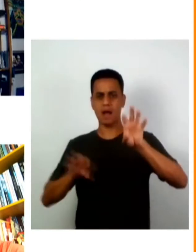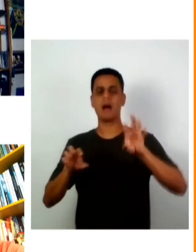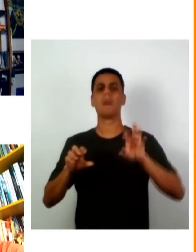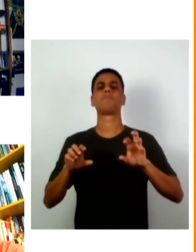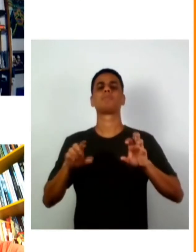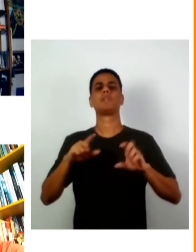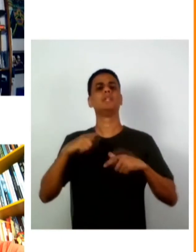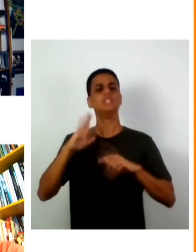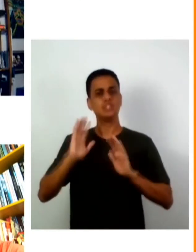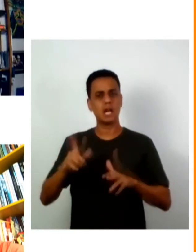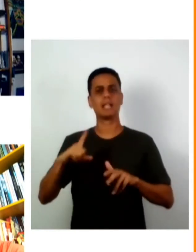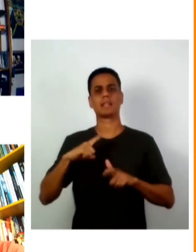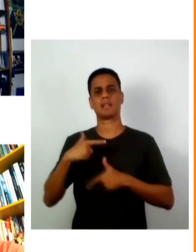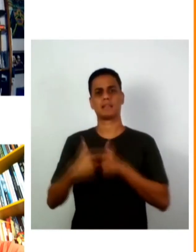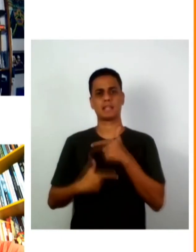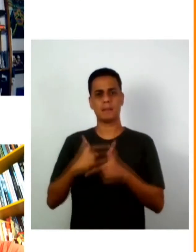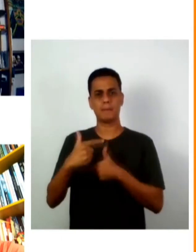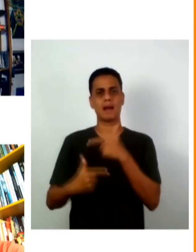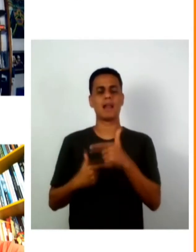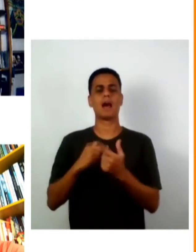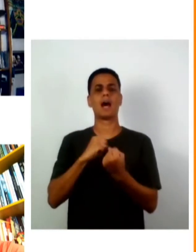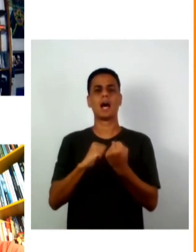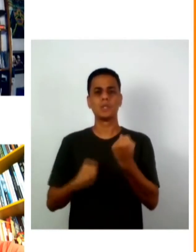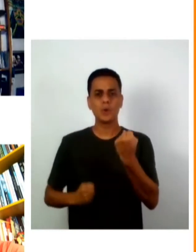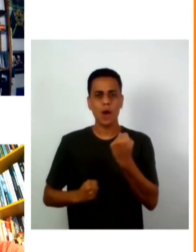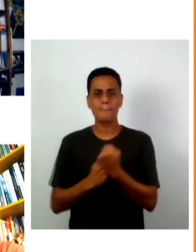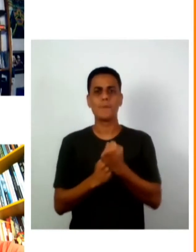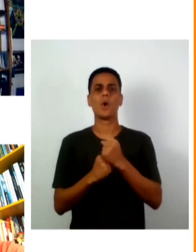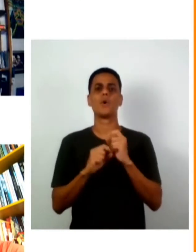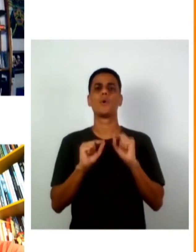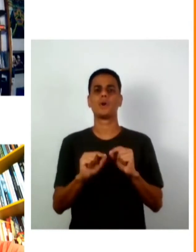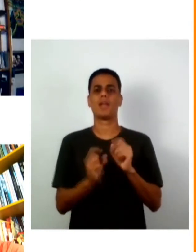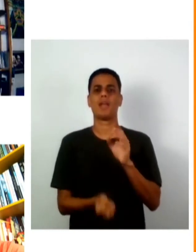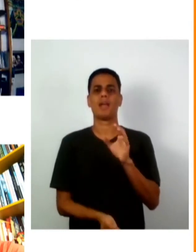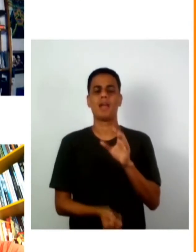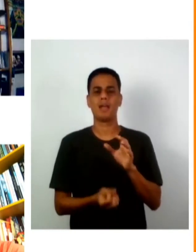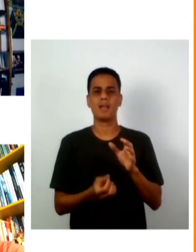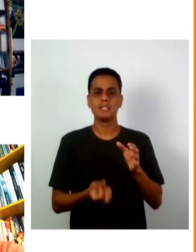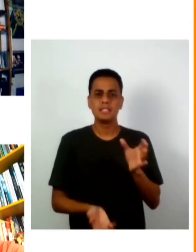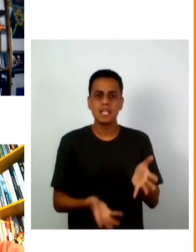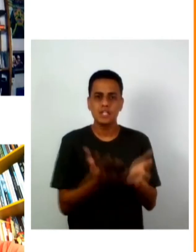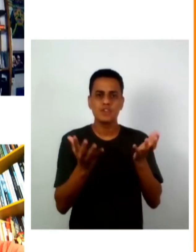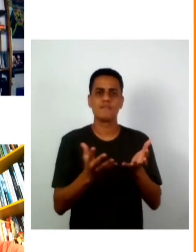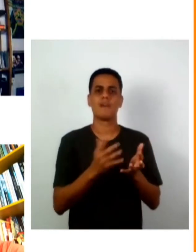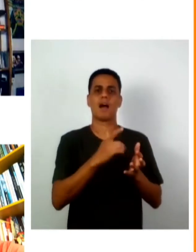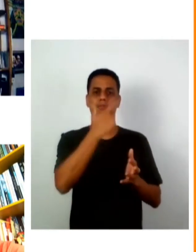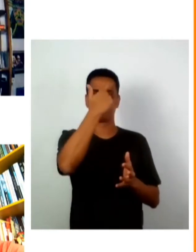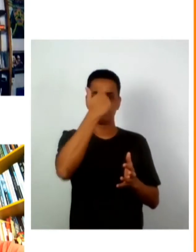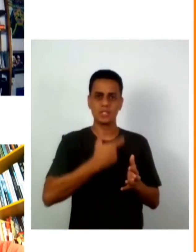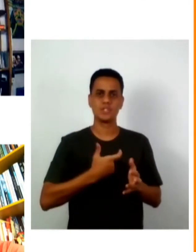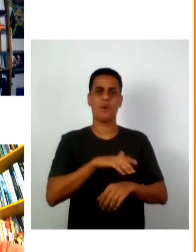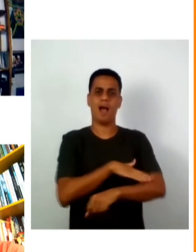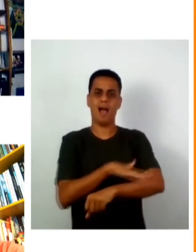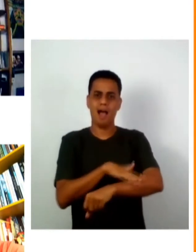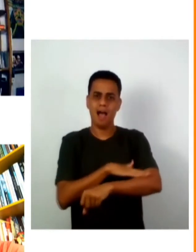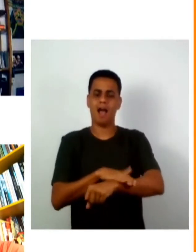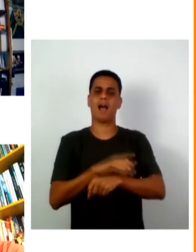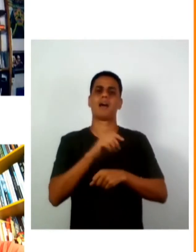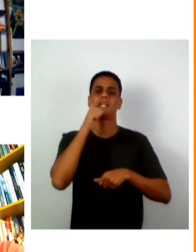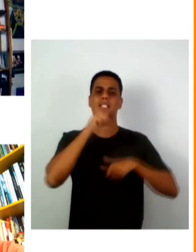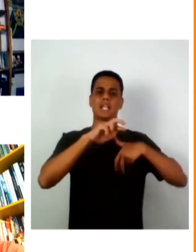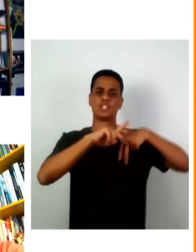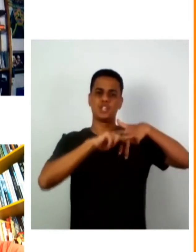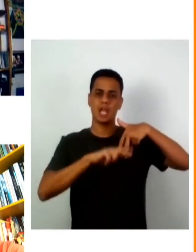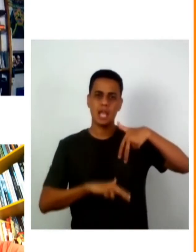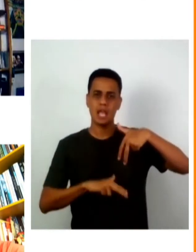apoiar o tema de empreendedorismo voltado para a questão de raça gênero e periferia territórios